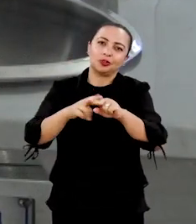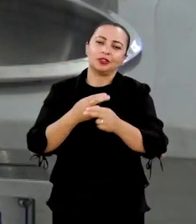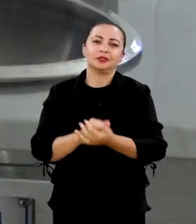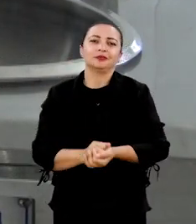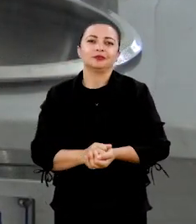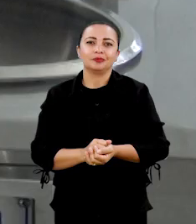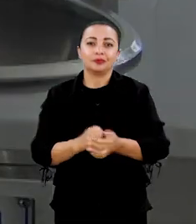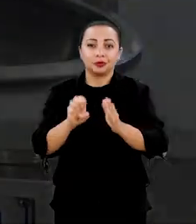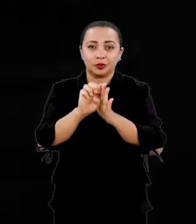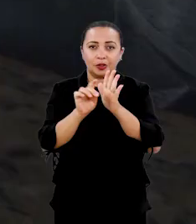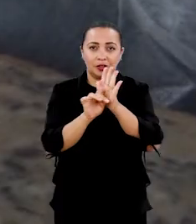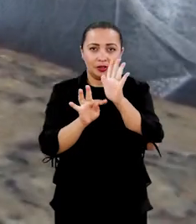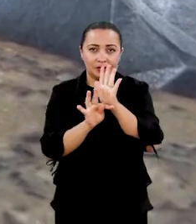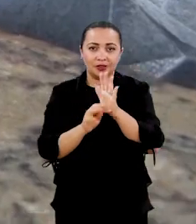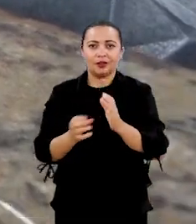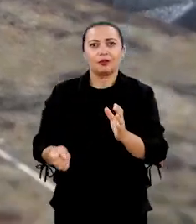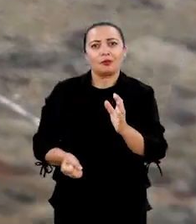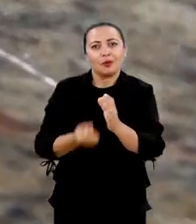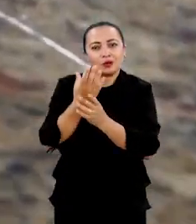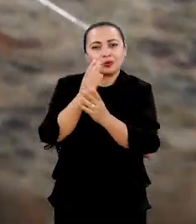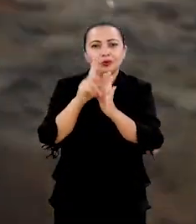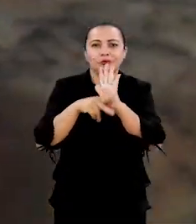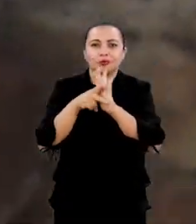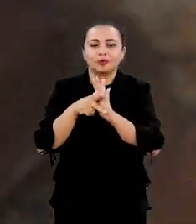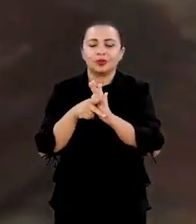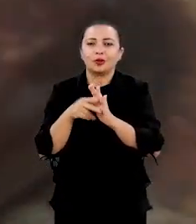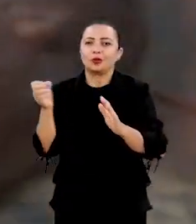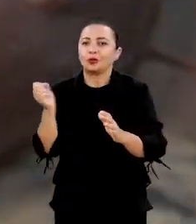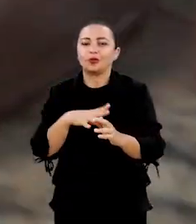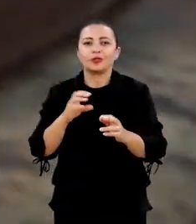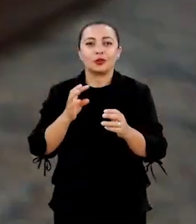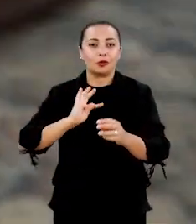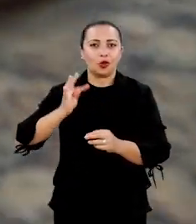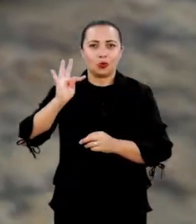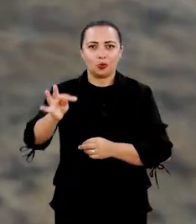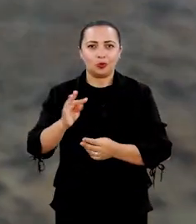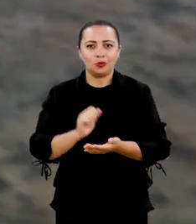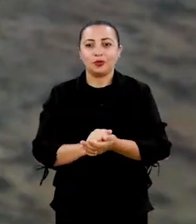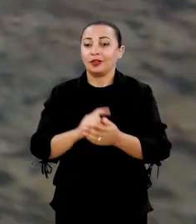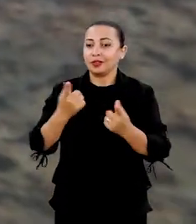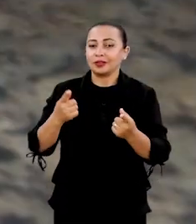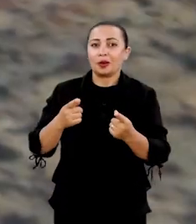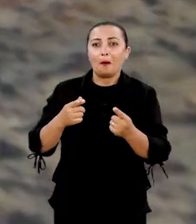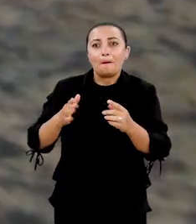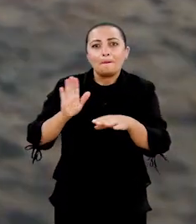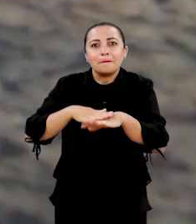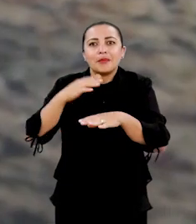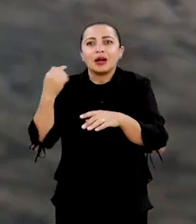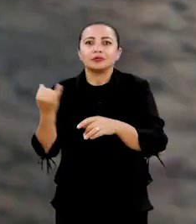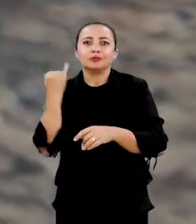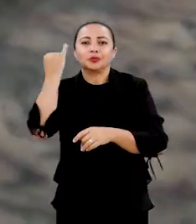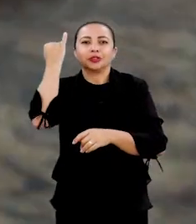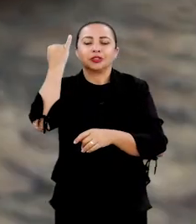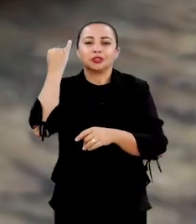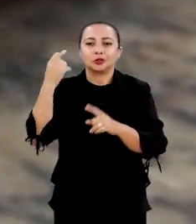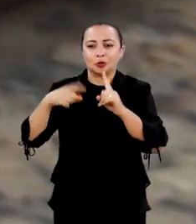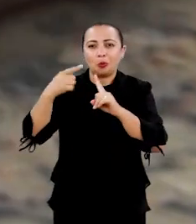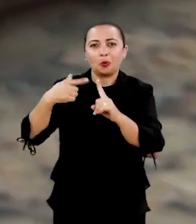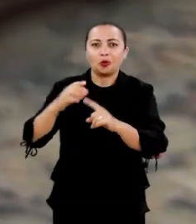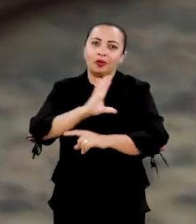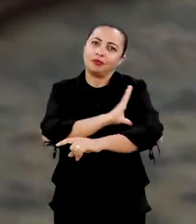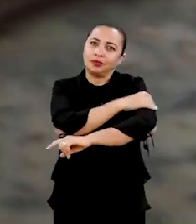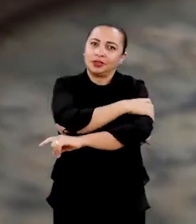chocolate. O edital que foi aprovado nesse projeto é um edital de inovação tecnológica. Então o principal produto é a